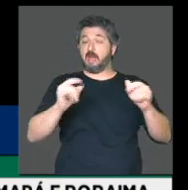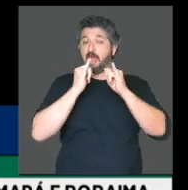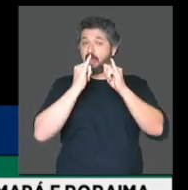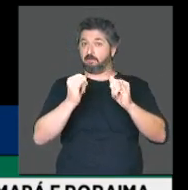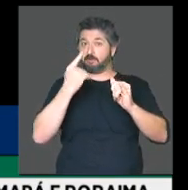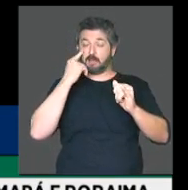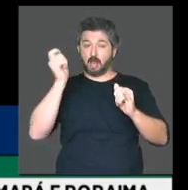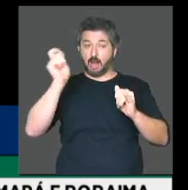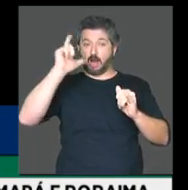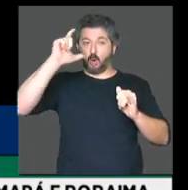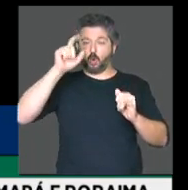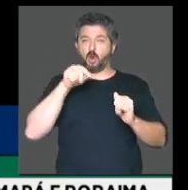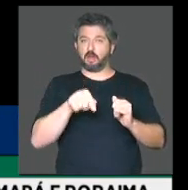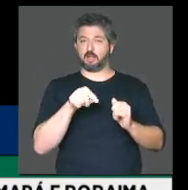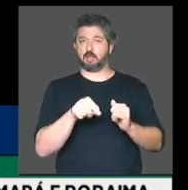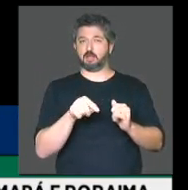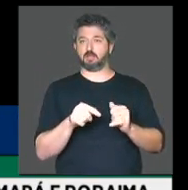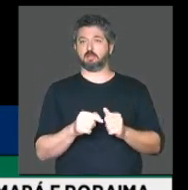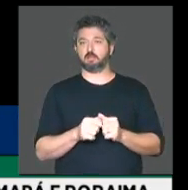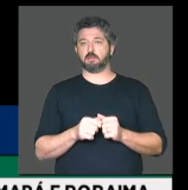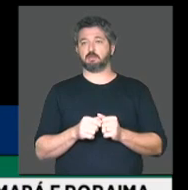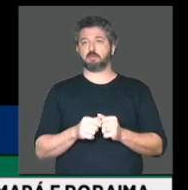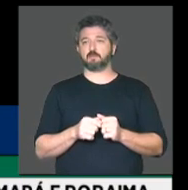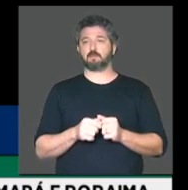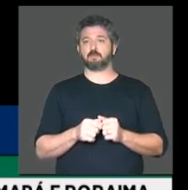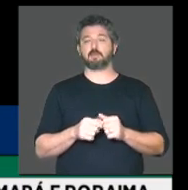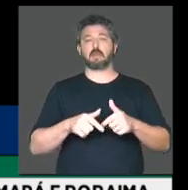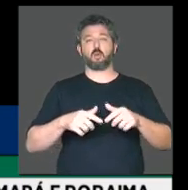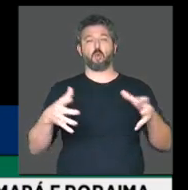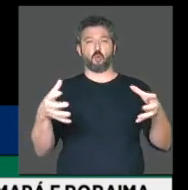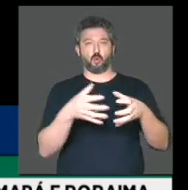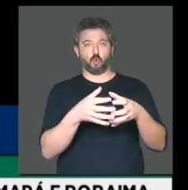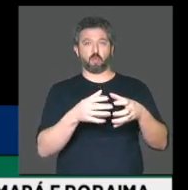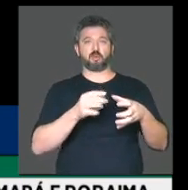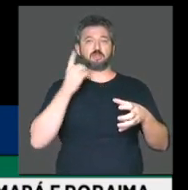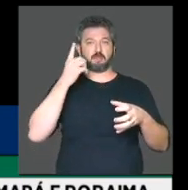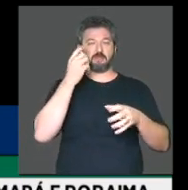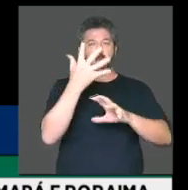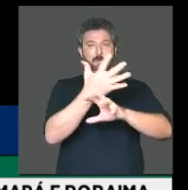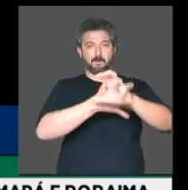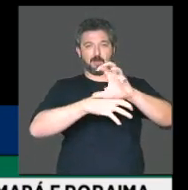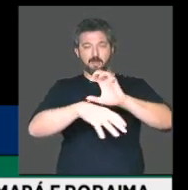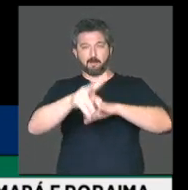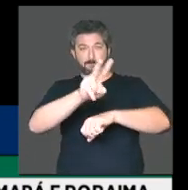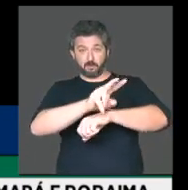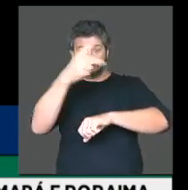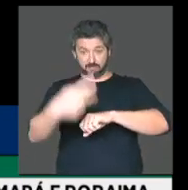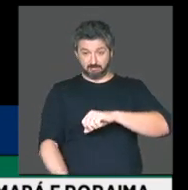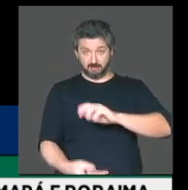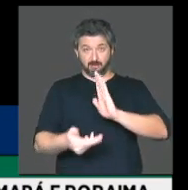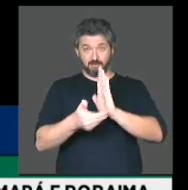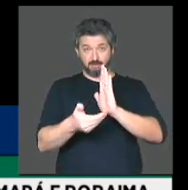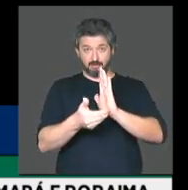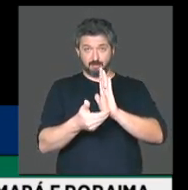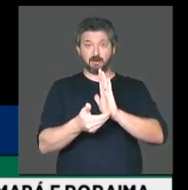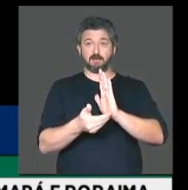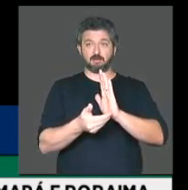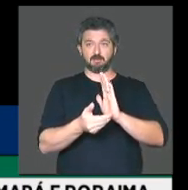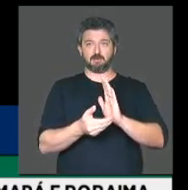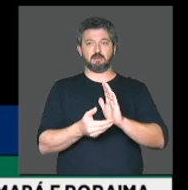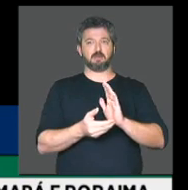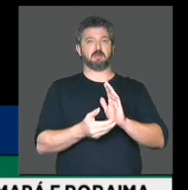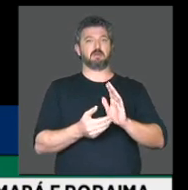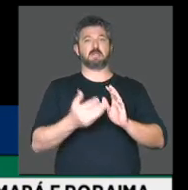importante, já dado por vários parlamentares, dado pela frente ambientalista da própria casa, que não está